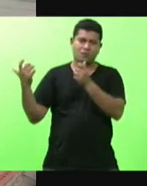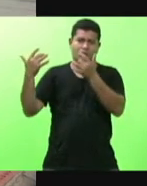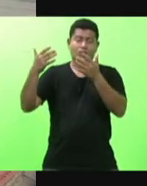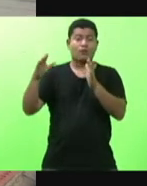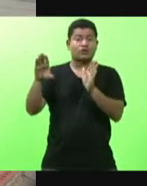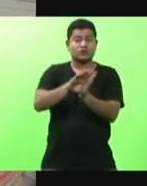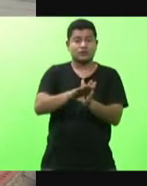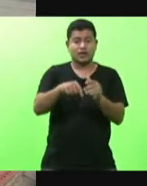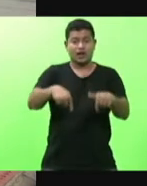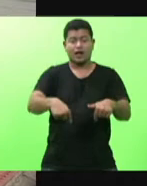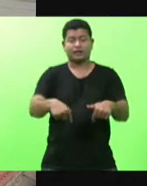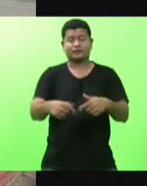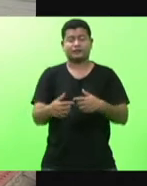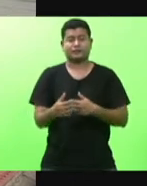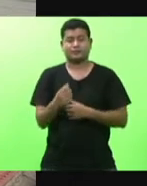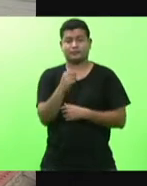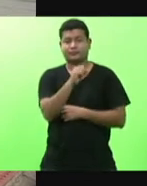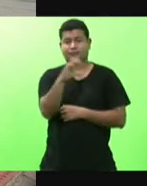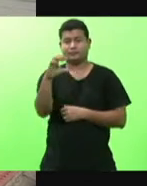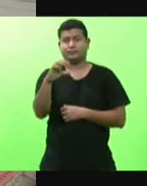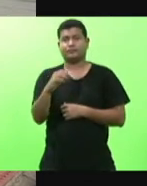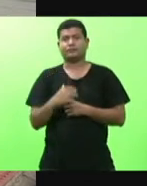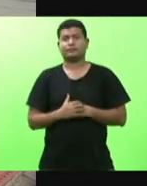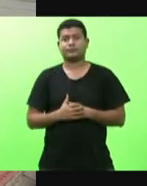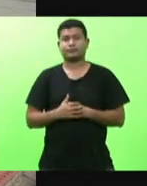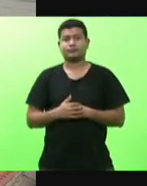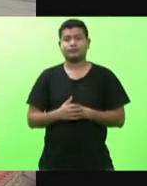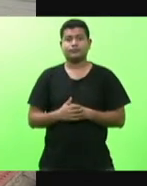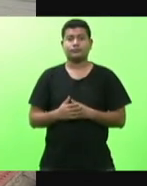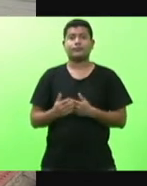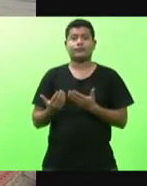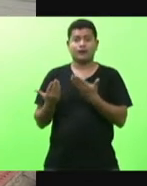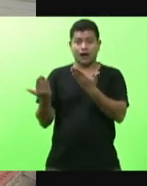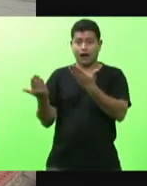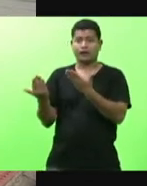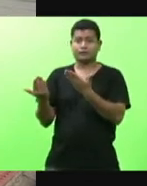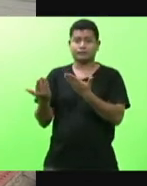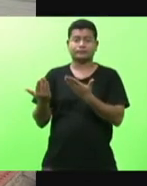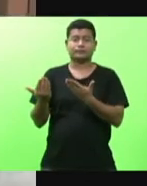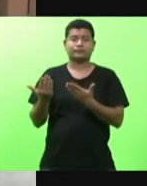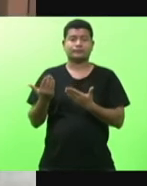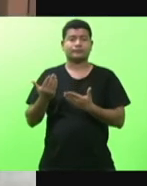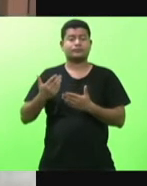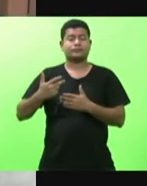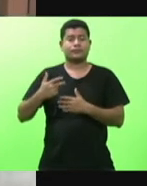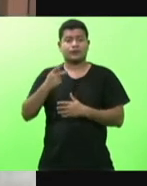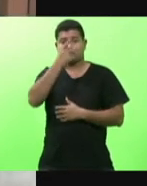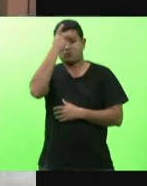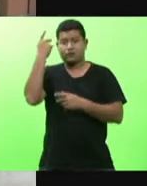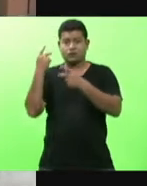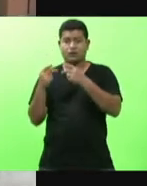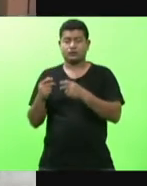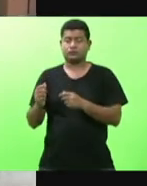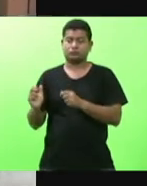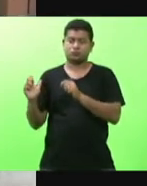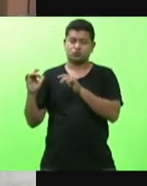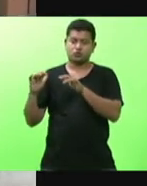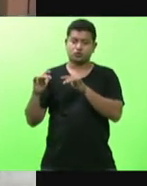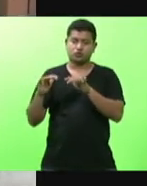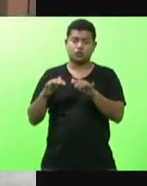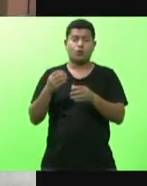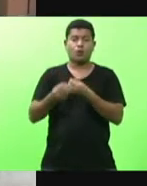aqui em Santa Catarina os imigrantes finalizaram o percurso a pé deputado Mauro